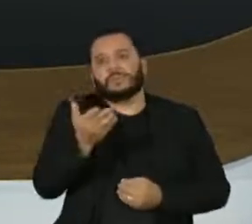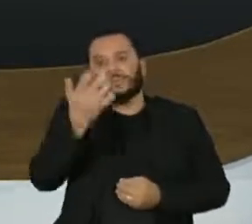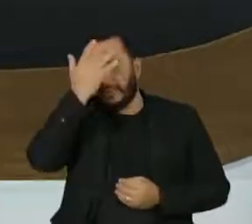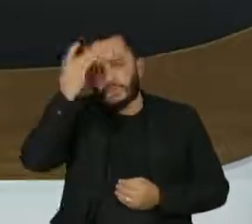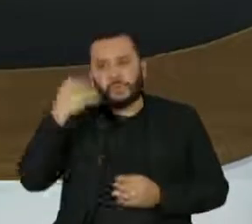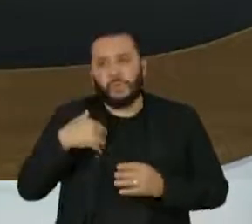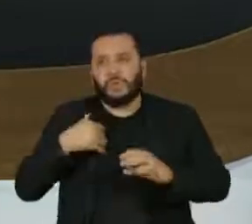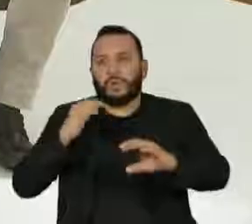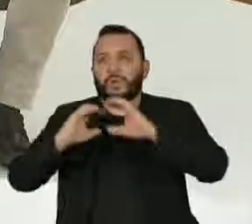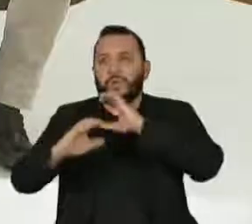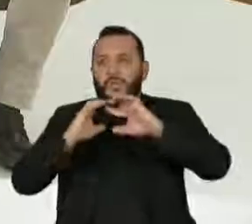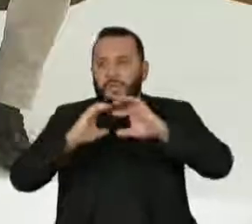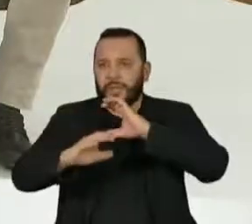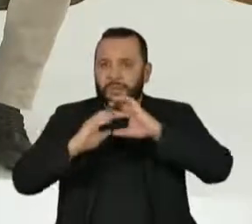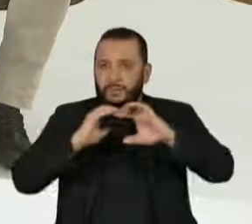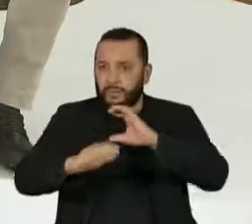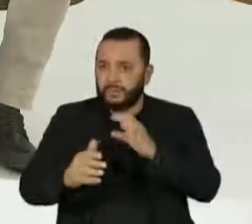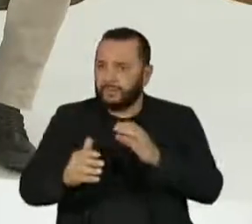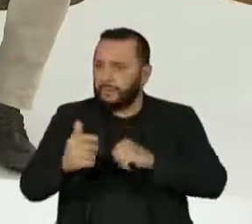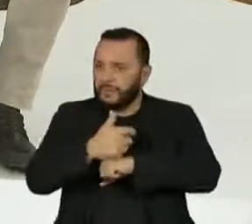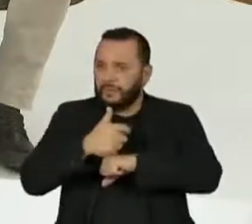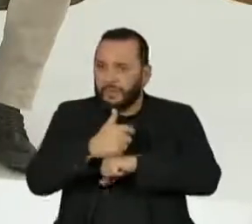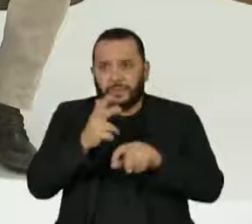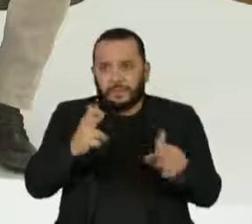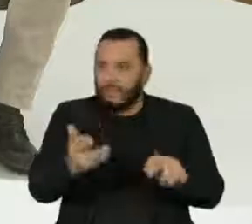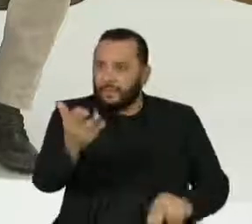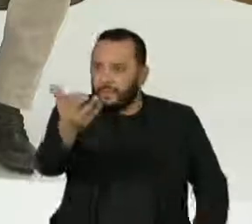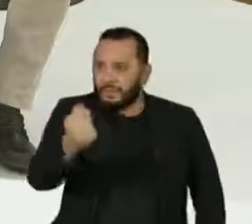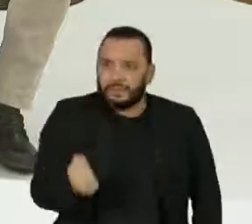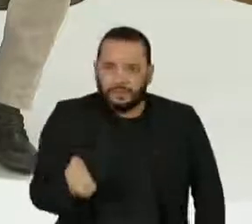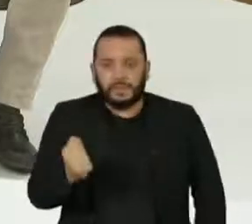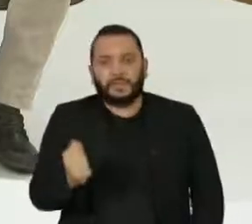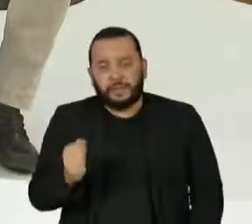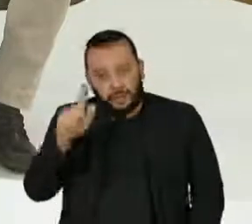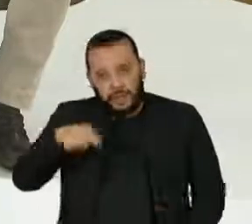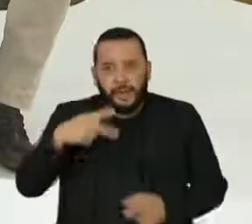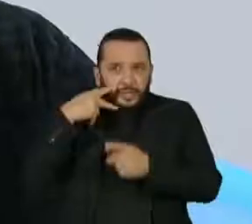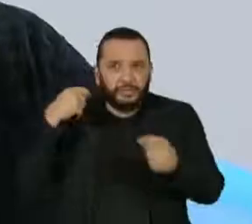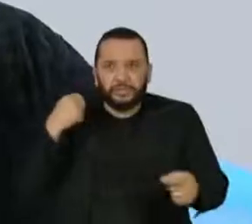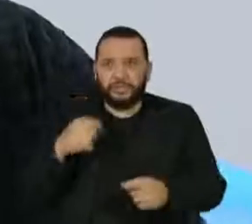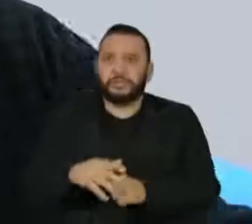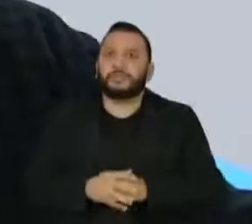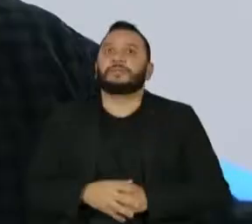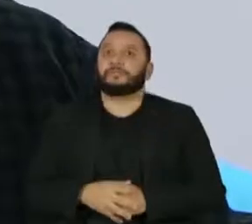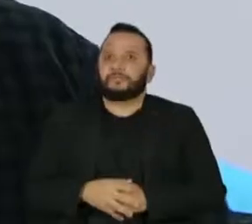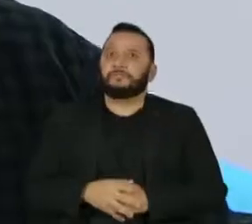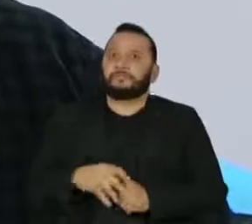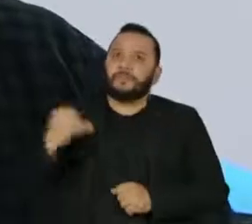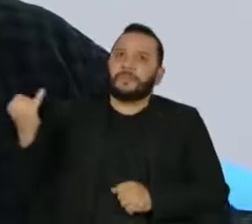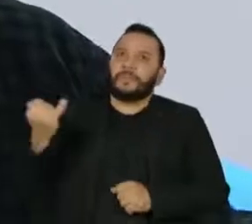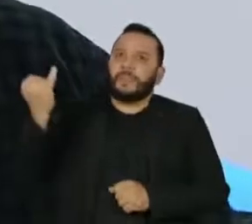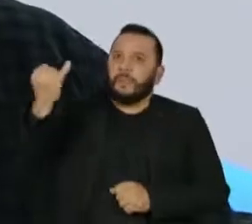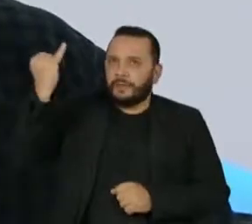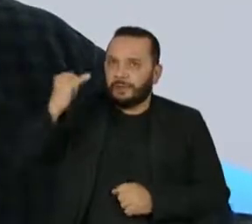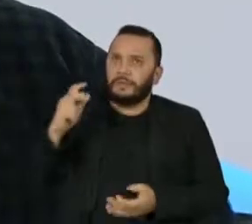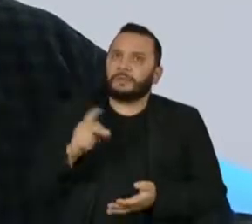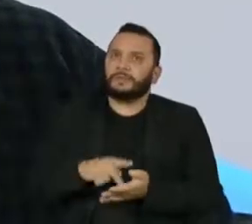barra lideranças indígenas para amplificar a voz de vocês? Fundamental, Vera. Hoje,